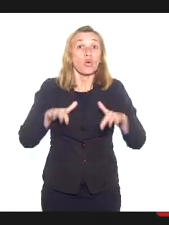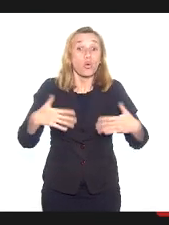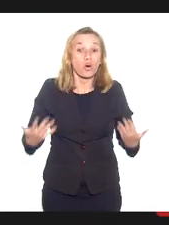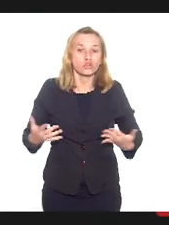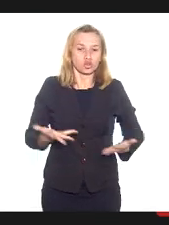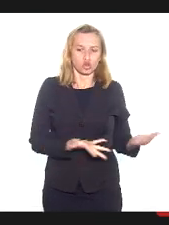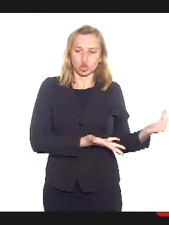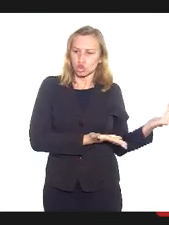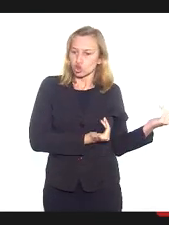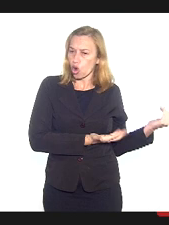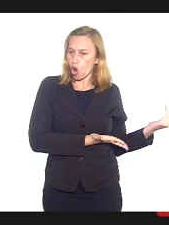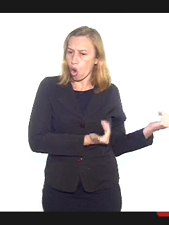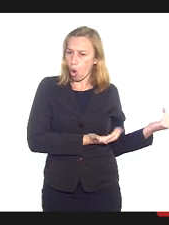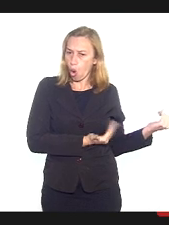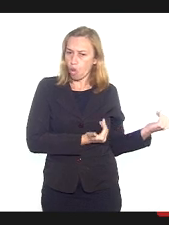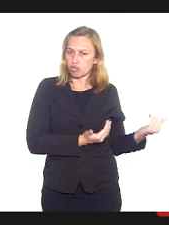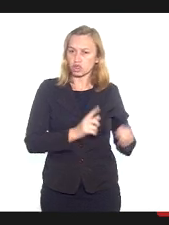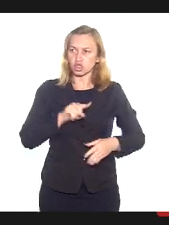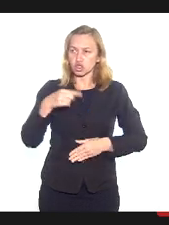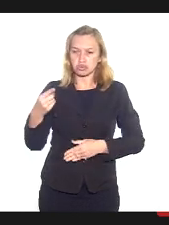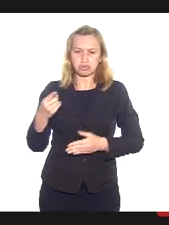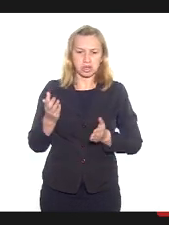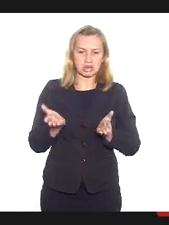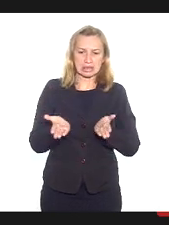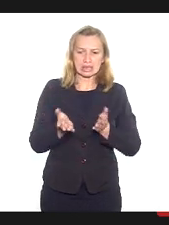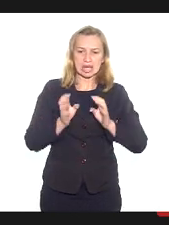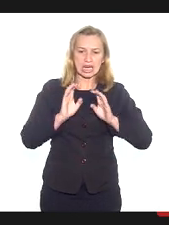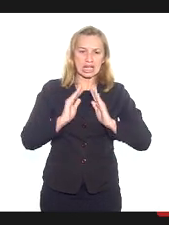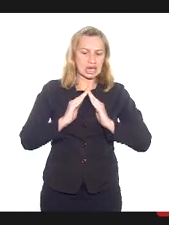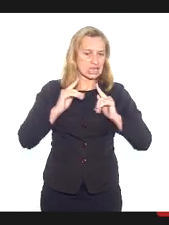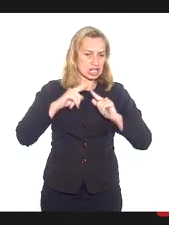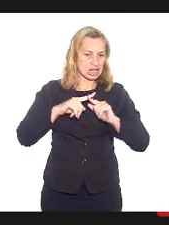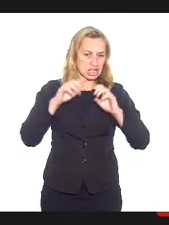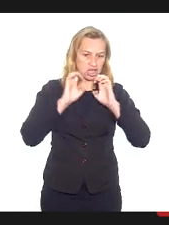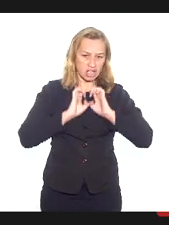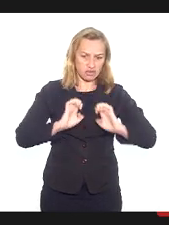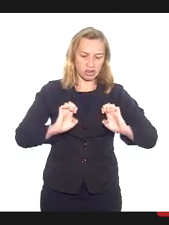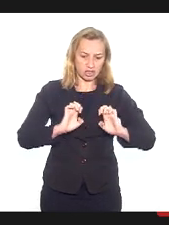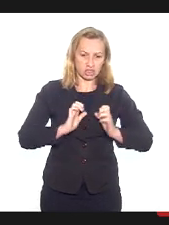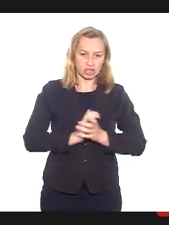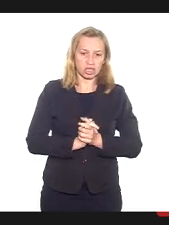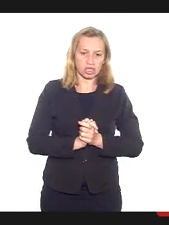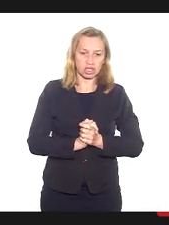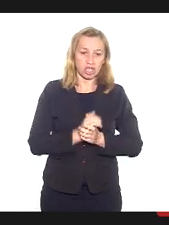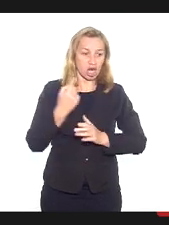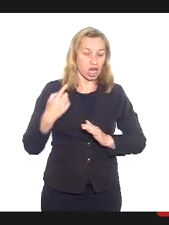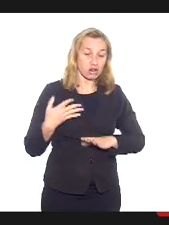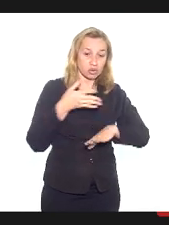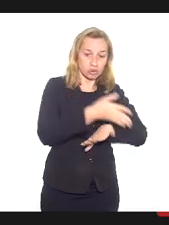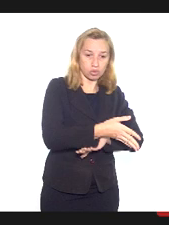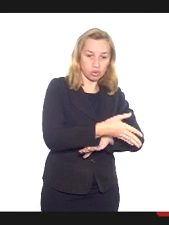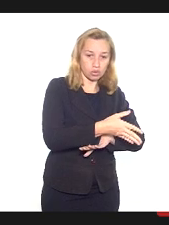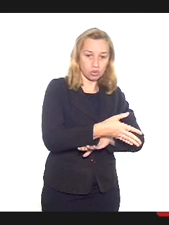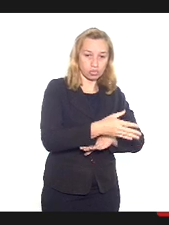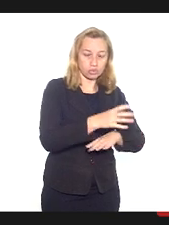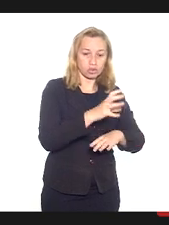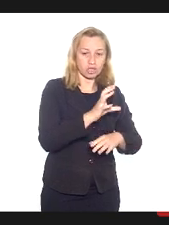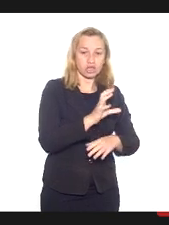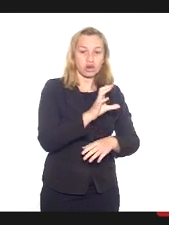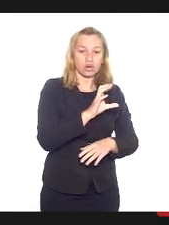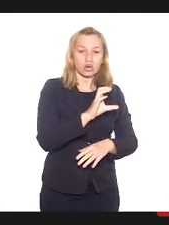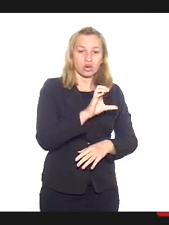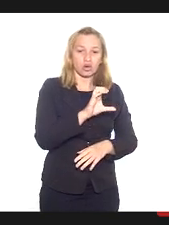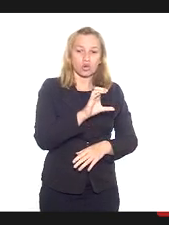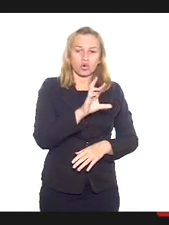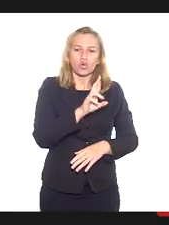jovens, membros de uma determinada igreja evangélica, entraram no centro Cruz de Oxalá, no Catete, na zona